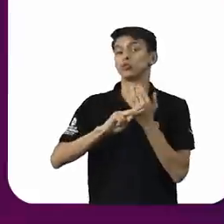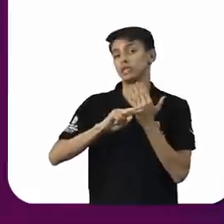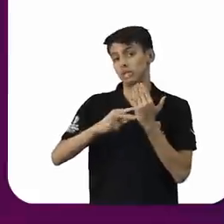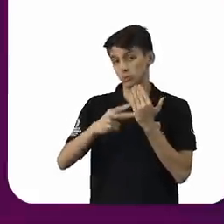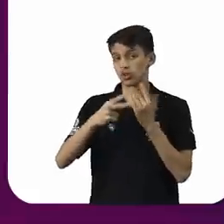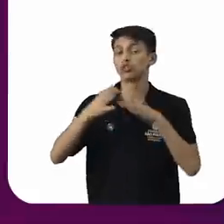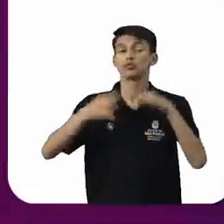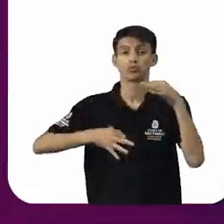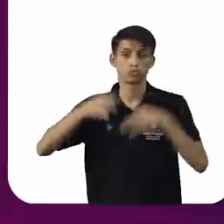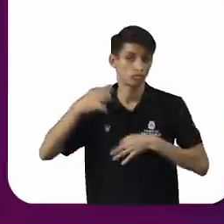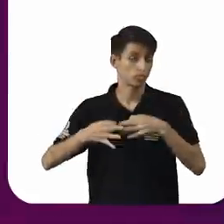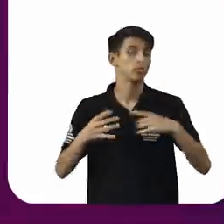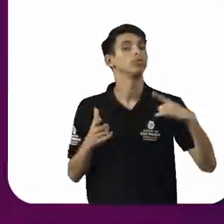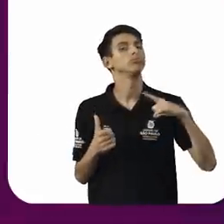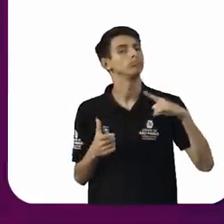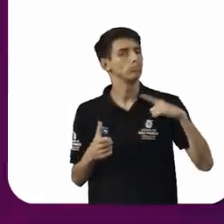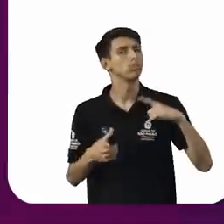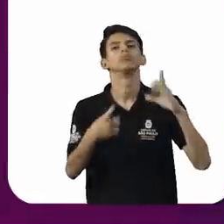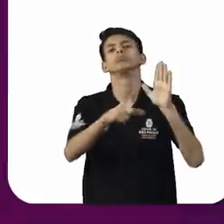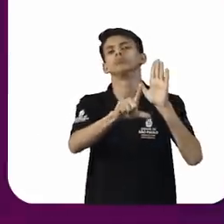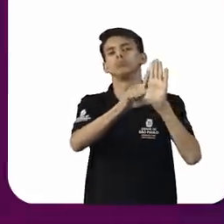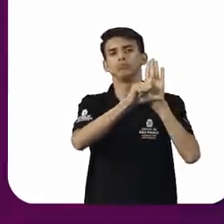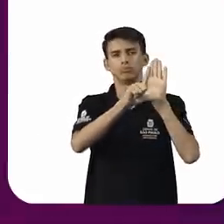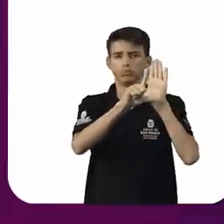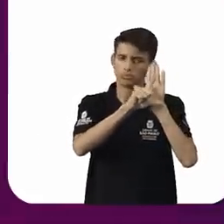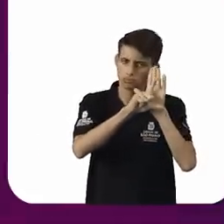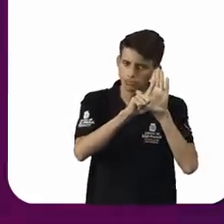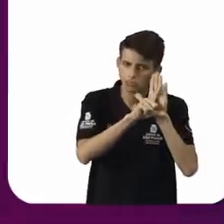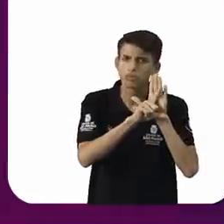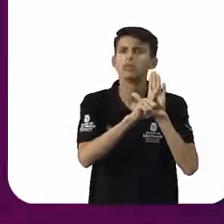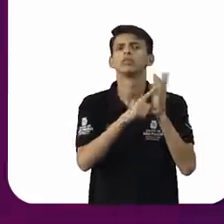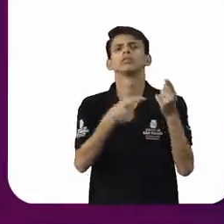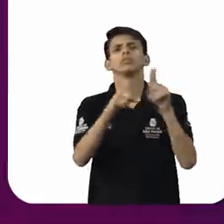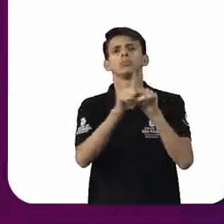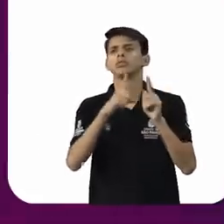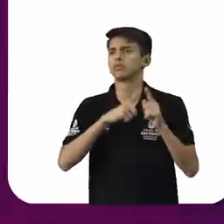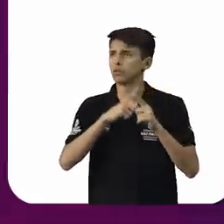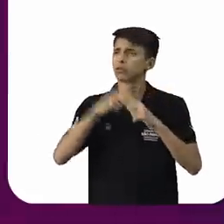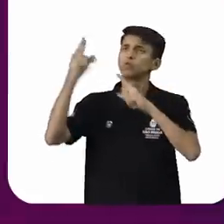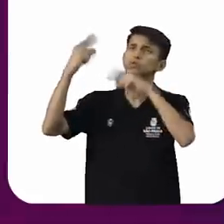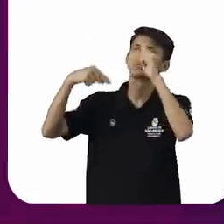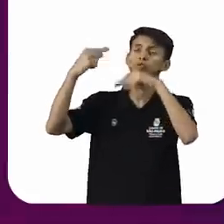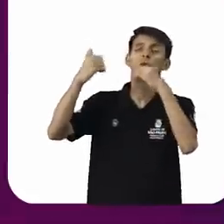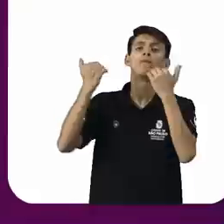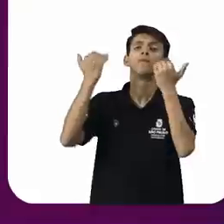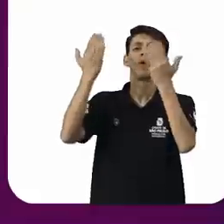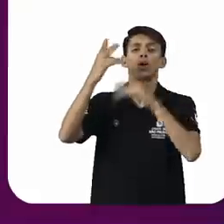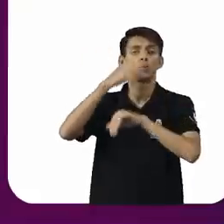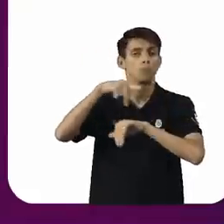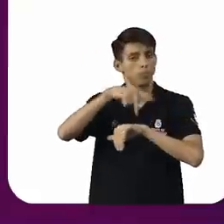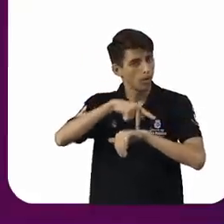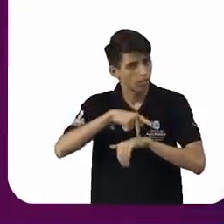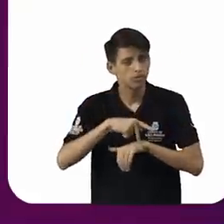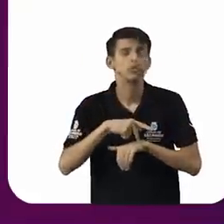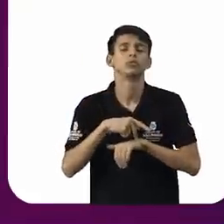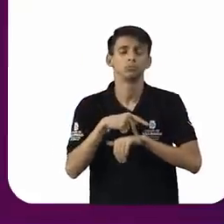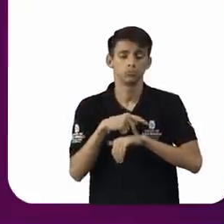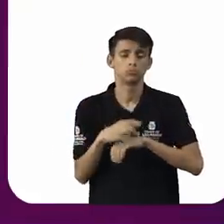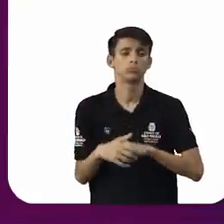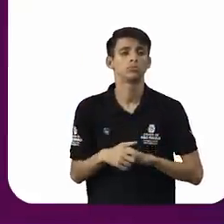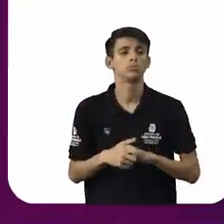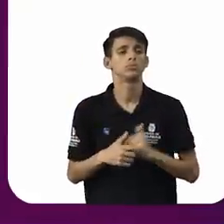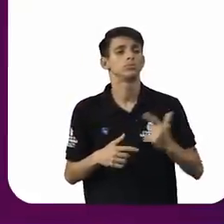Então, você tem leis civis, você tem convenções internacionais, das quais o Brasil é signatário,